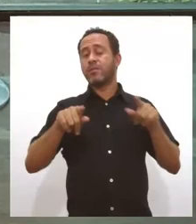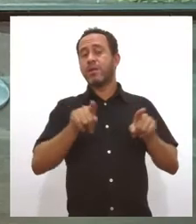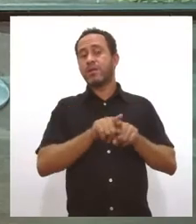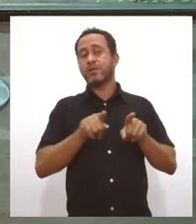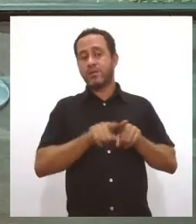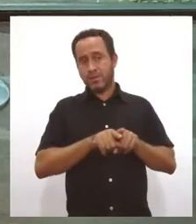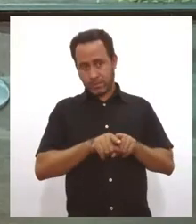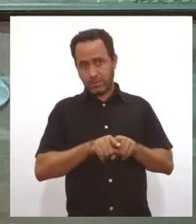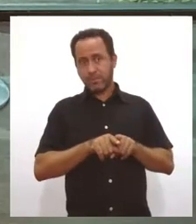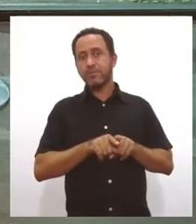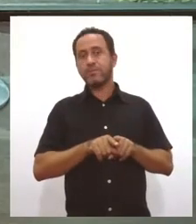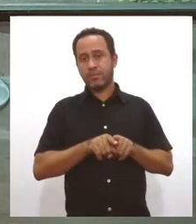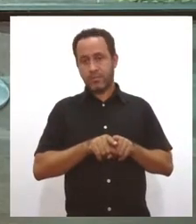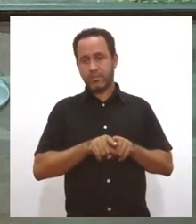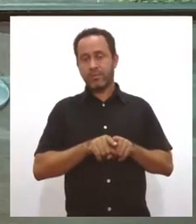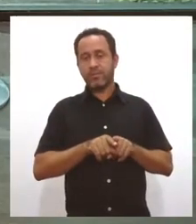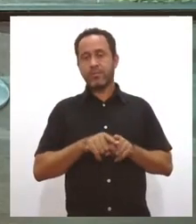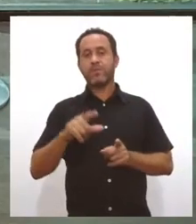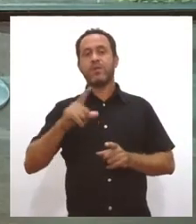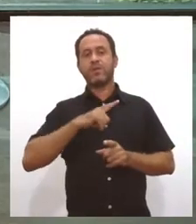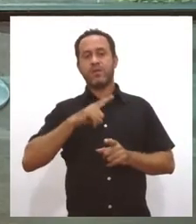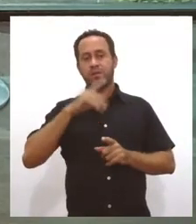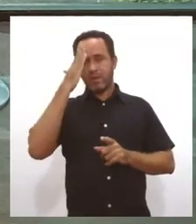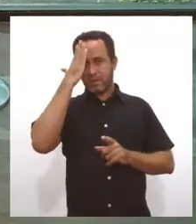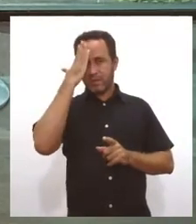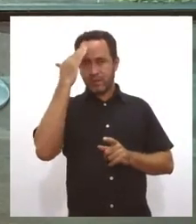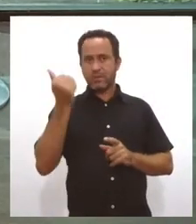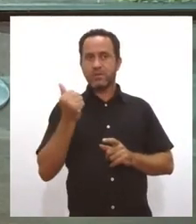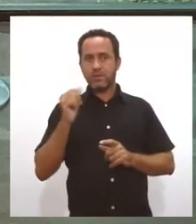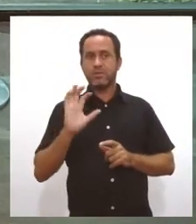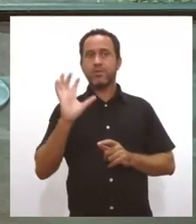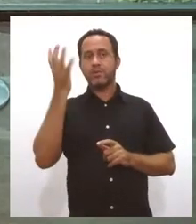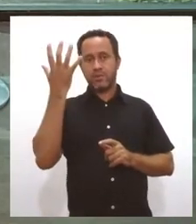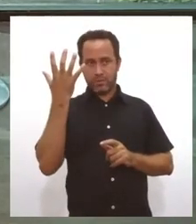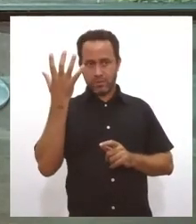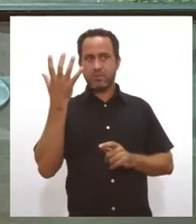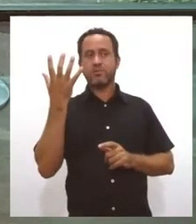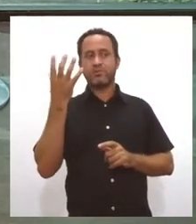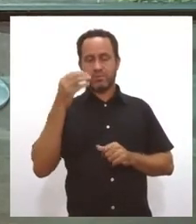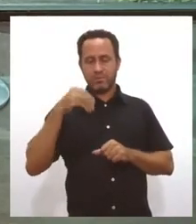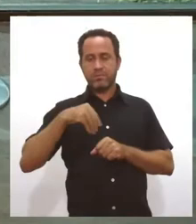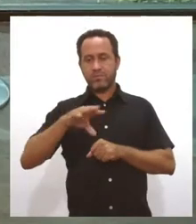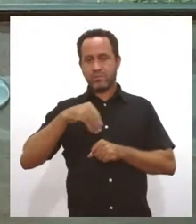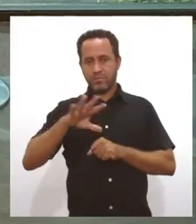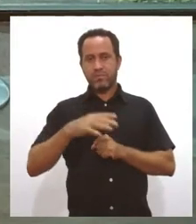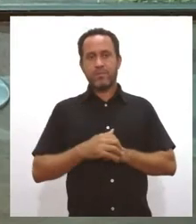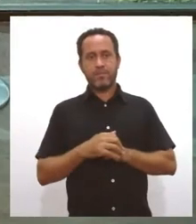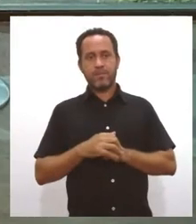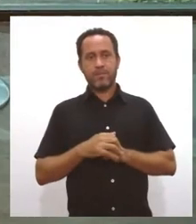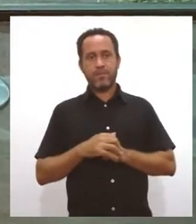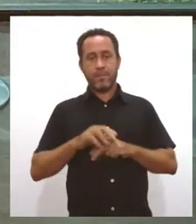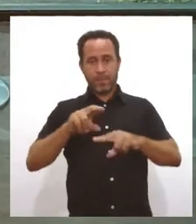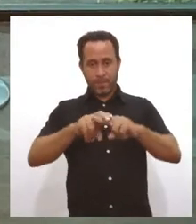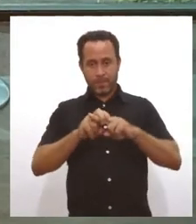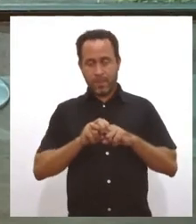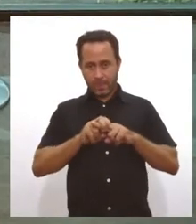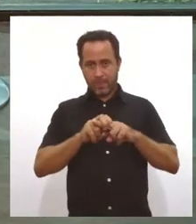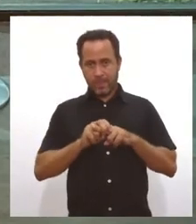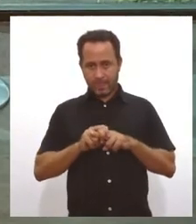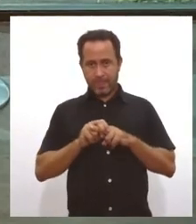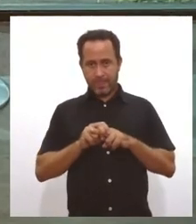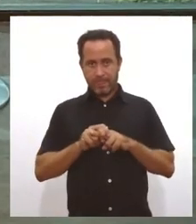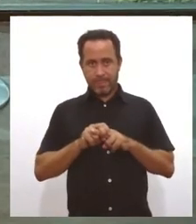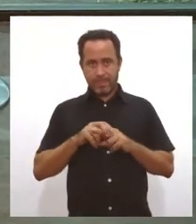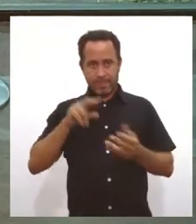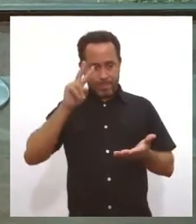protagonistas, a gente tem que saber o que está acontecendo. A gente tem que se informar. E aí, por isso mesmo que a gente fica o tempo